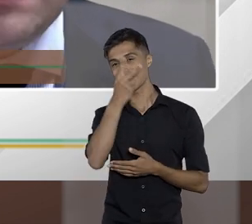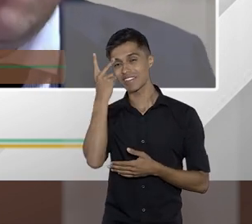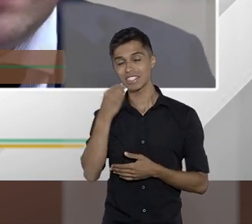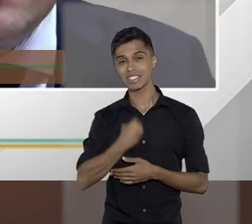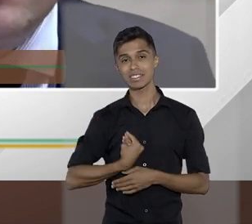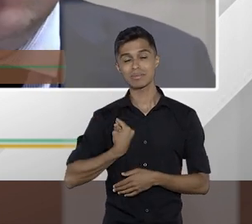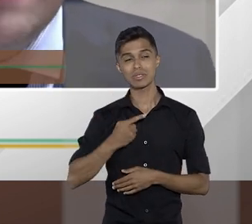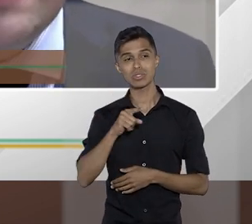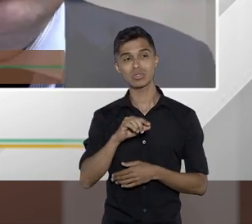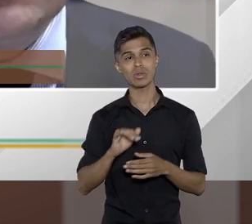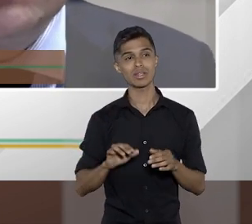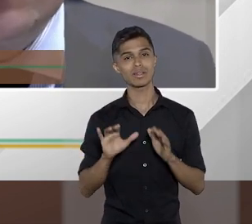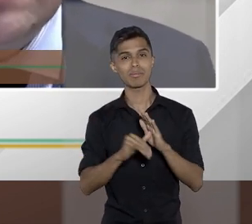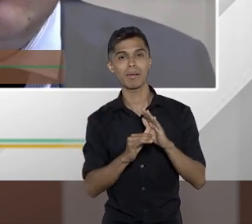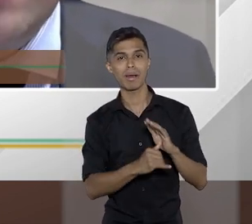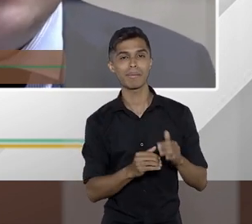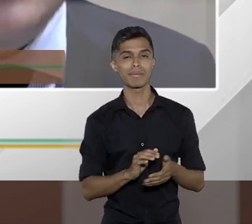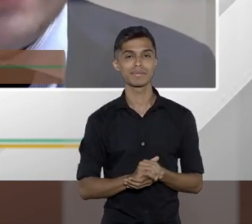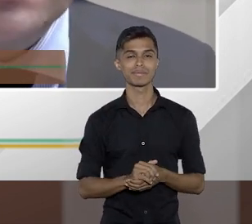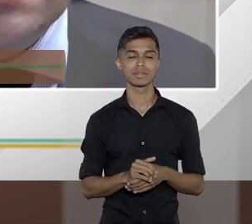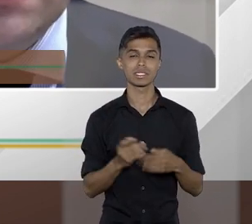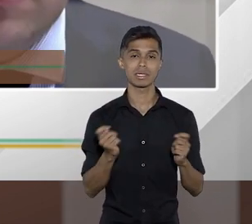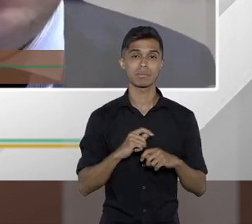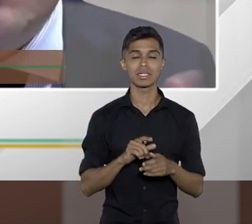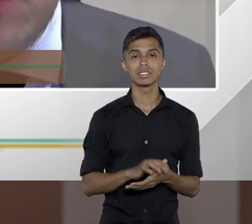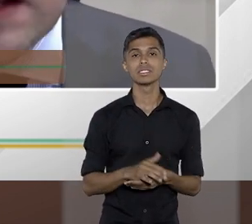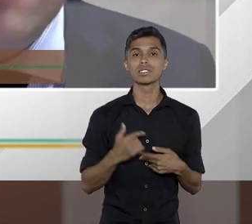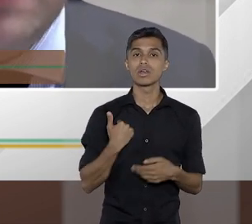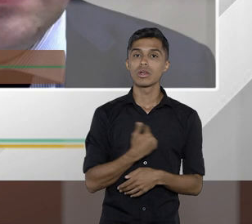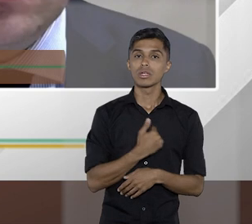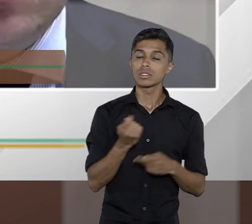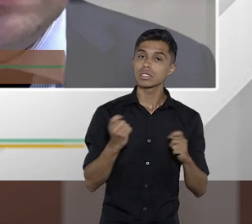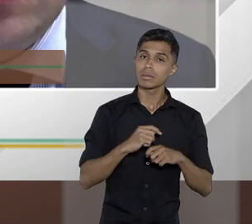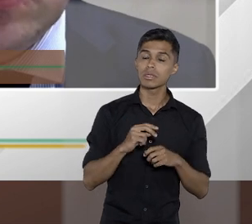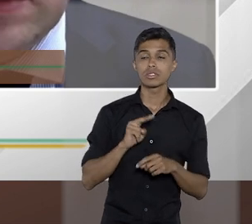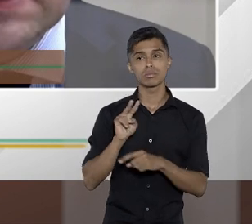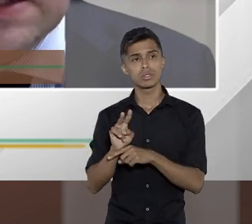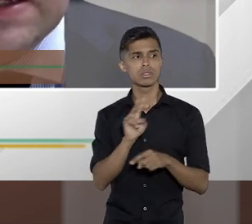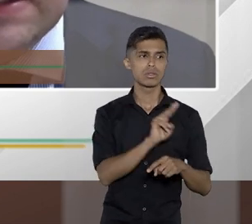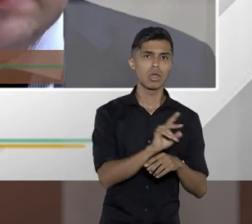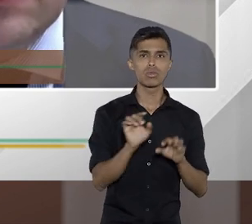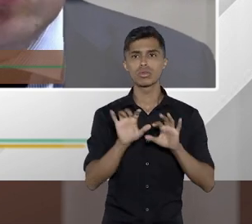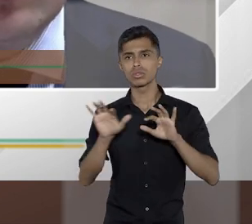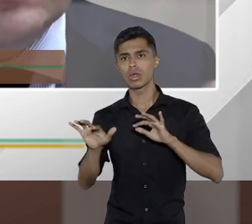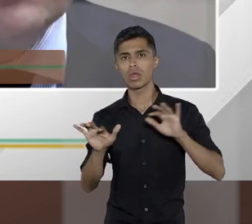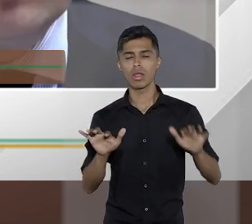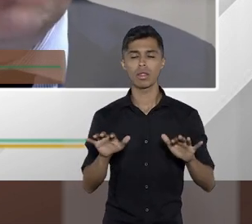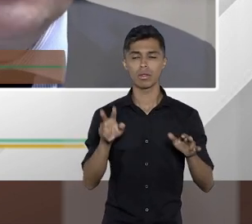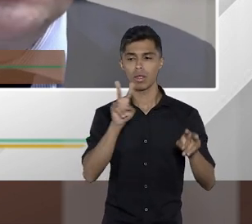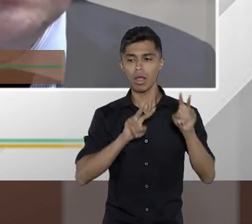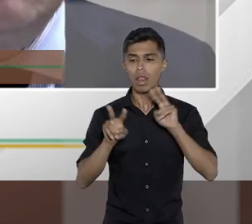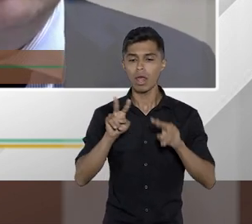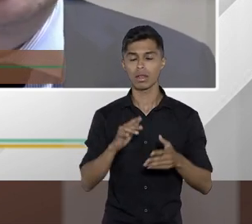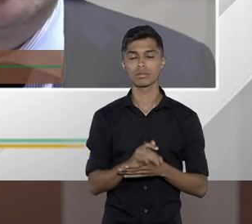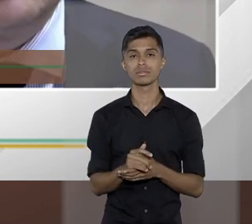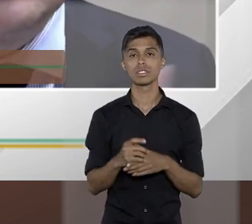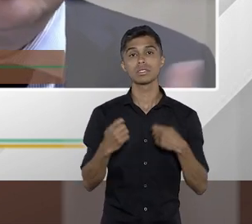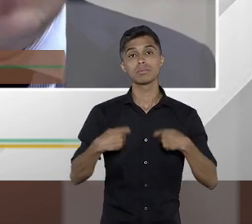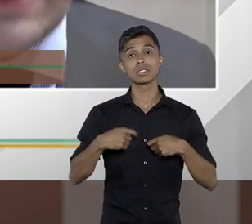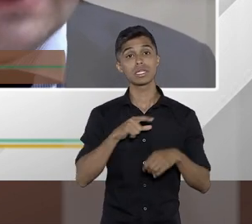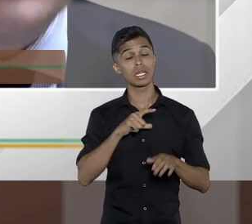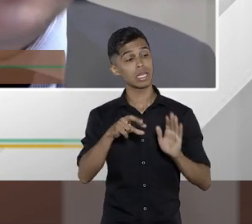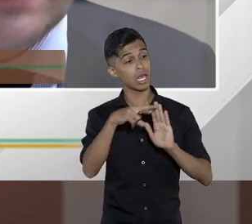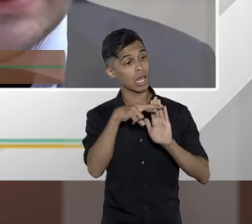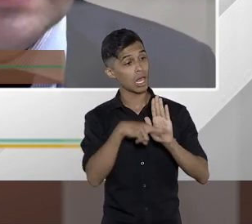verdade a LGPD vem no meio disso e vem regrar dizer não a gente pode defender as duas situações então colocando princípios